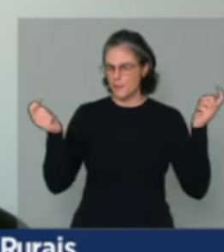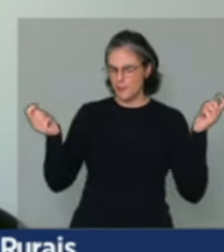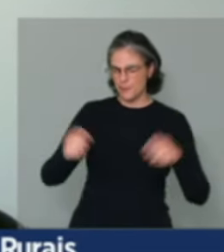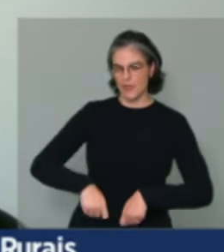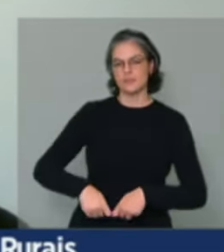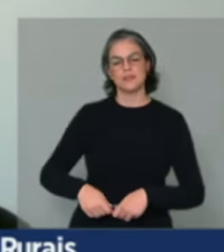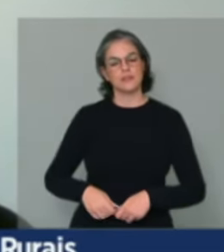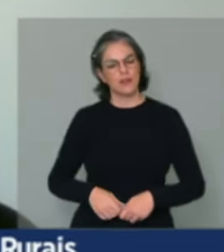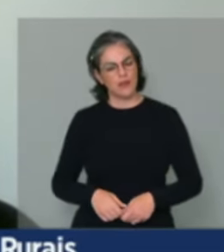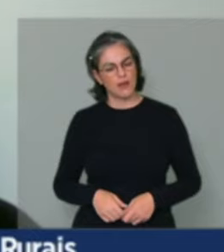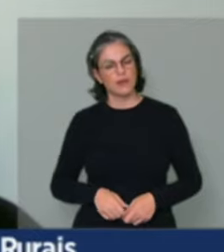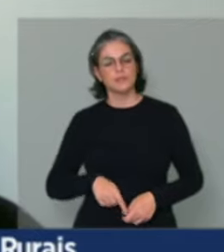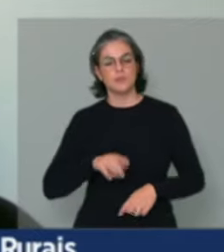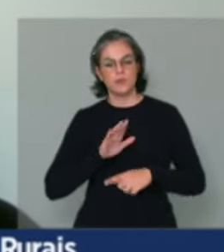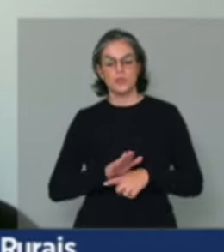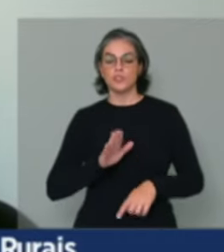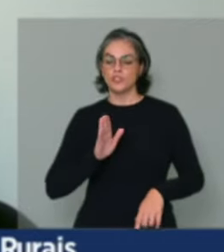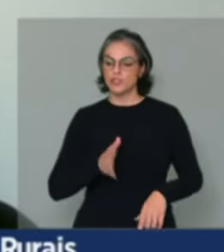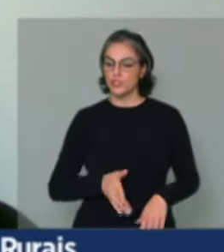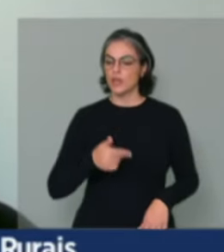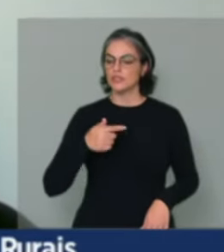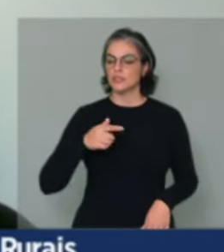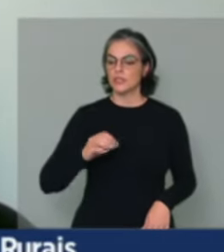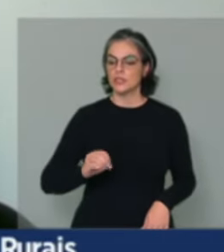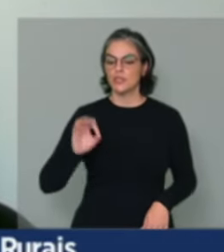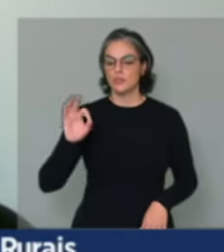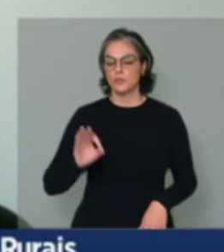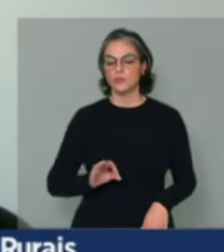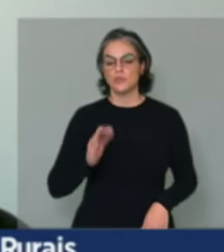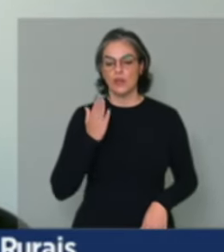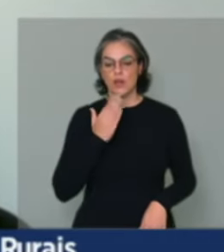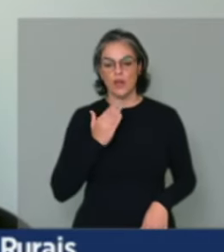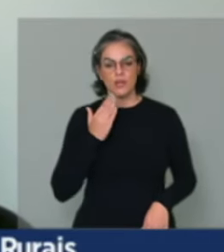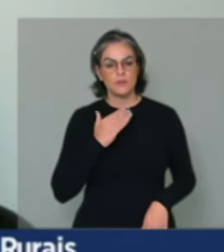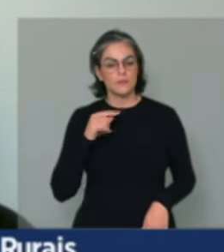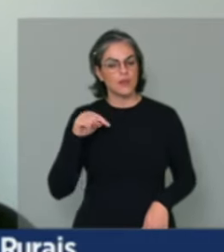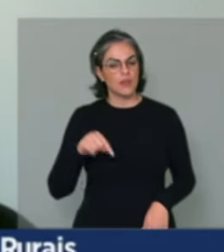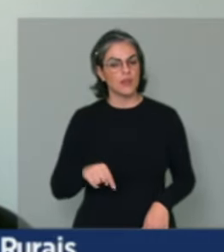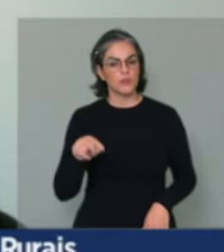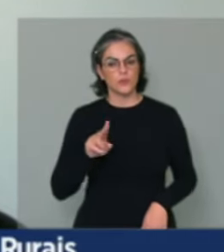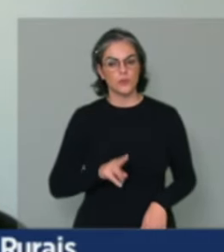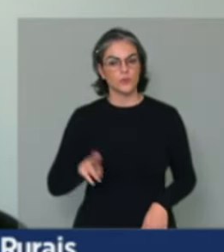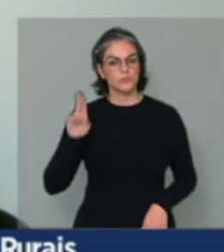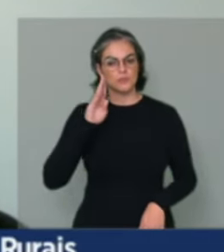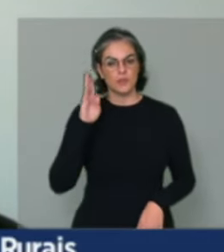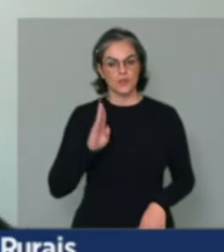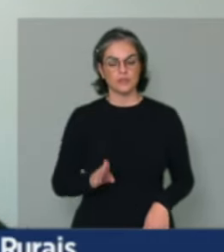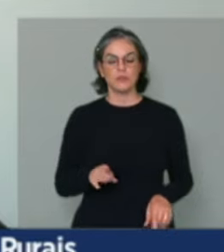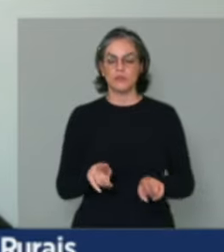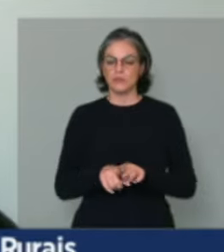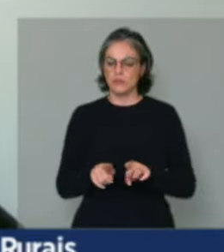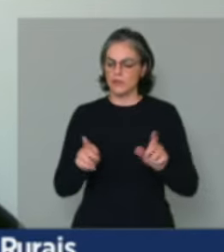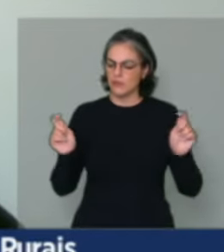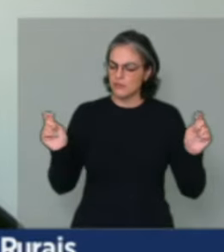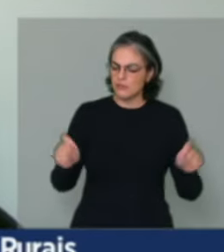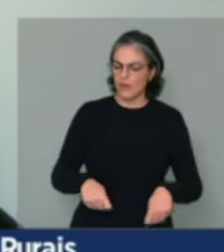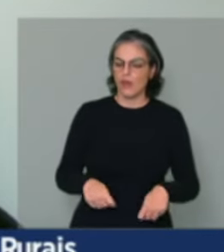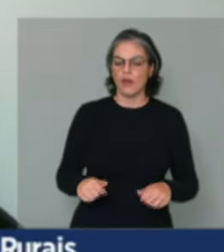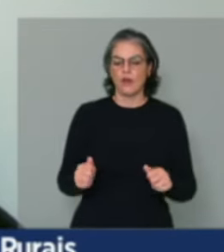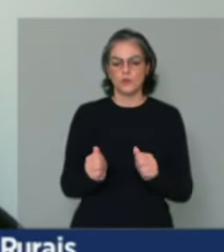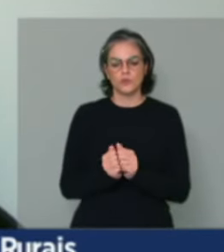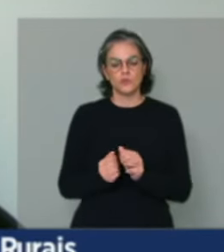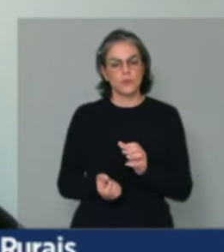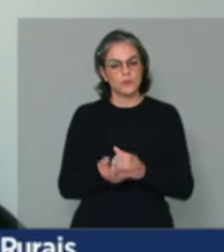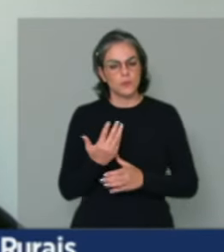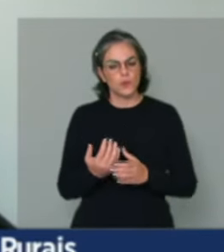produção, porque a gente já produz 70% dos alimentos que são consumidos internamente, e nós podemos, sim, beneficiar essa produção e levar